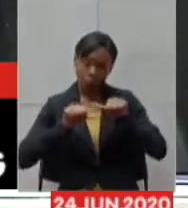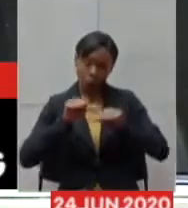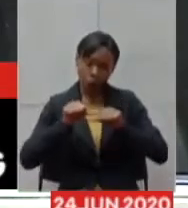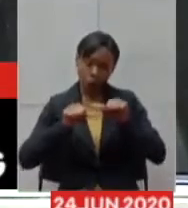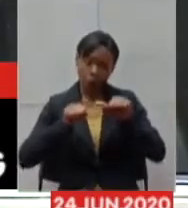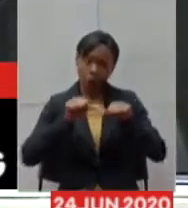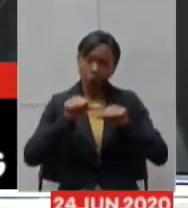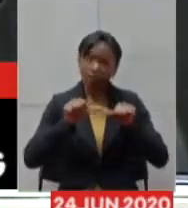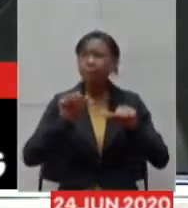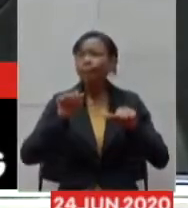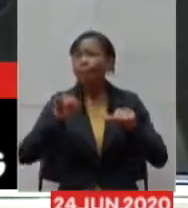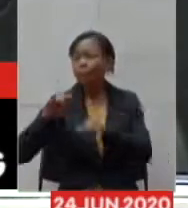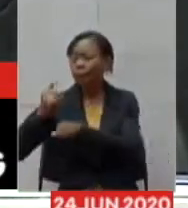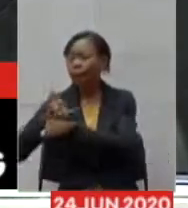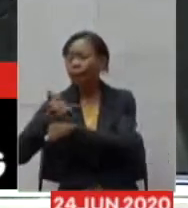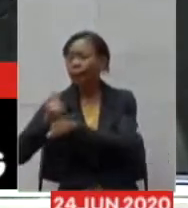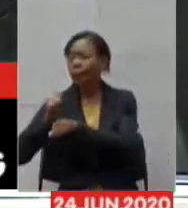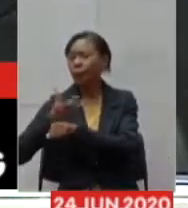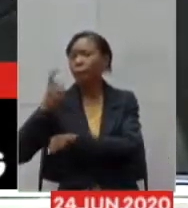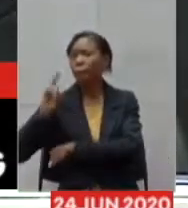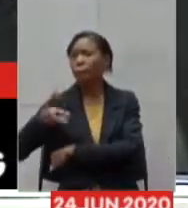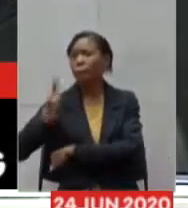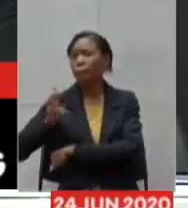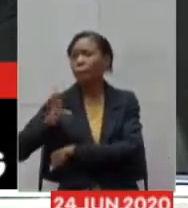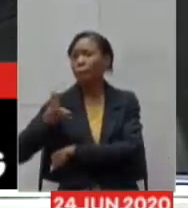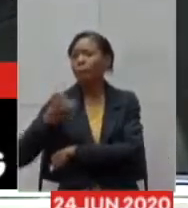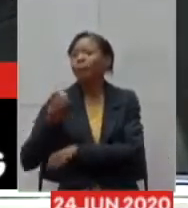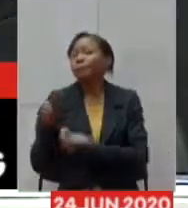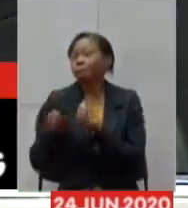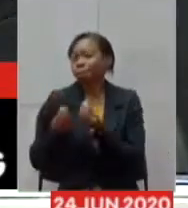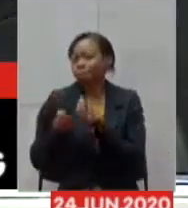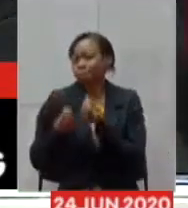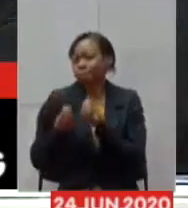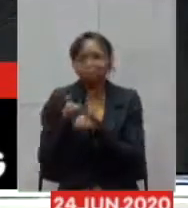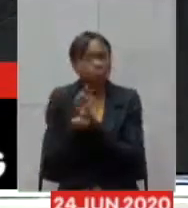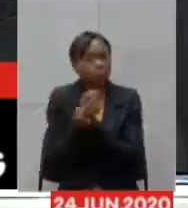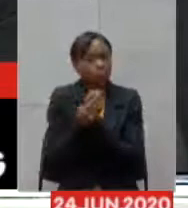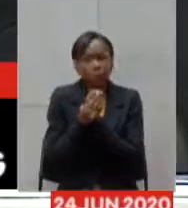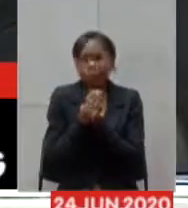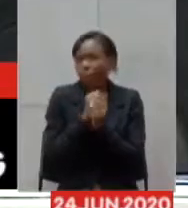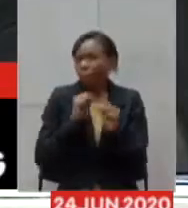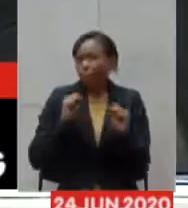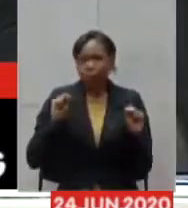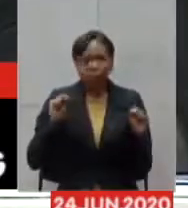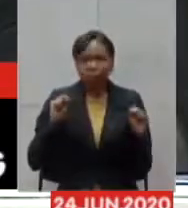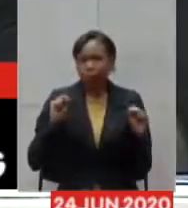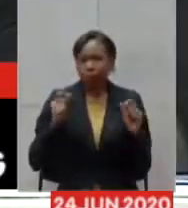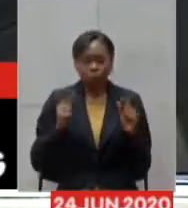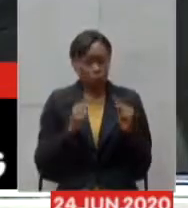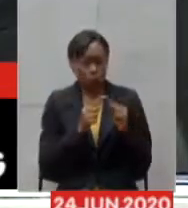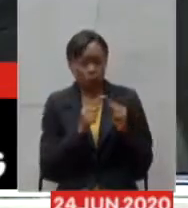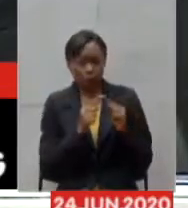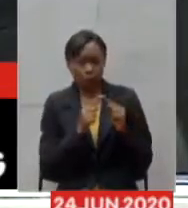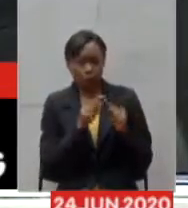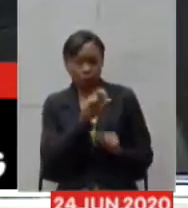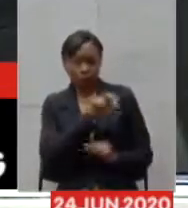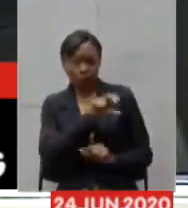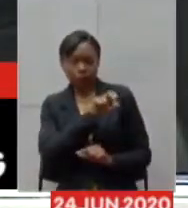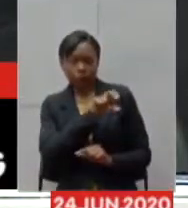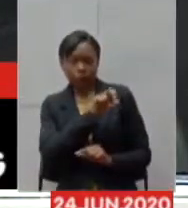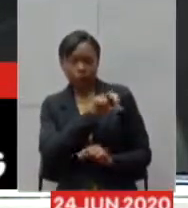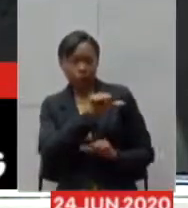estratégia que não mudasse infelizmente era impossível combinar com o vírus como que seria o